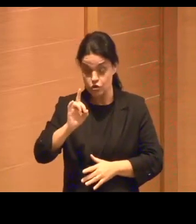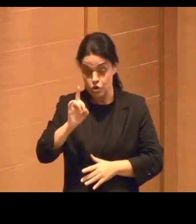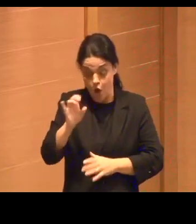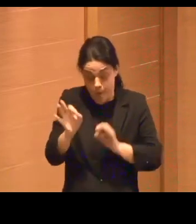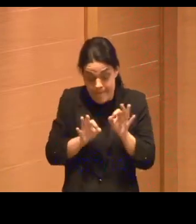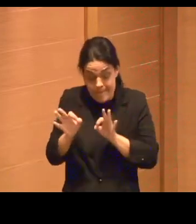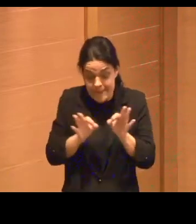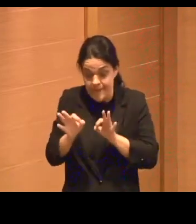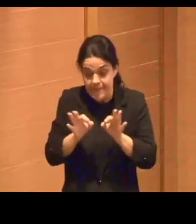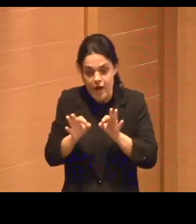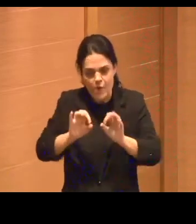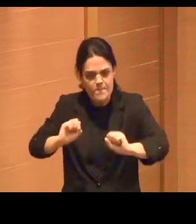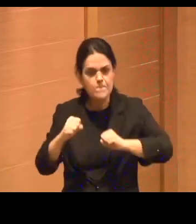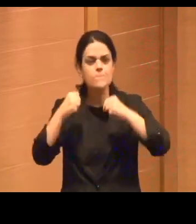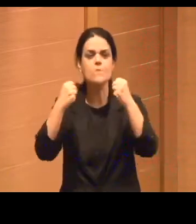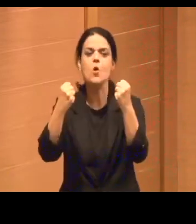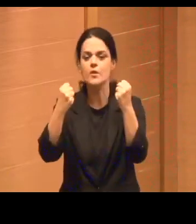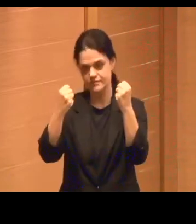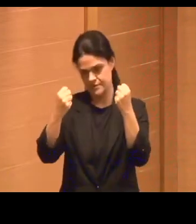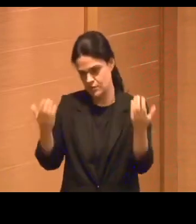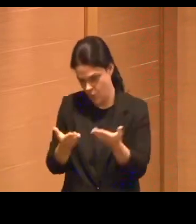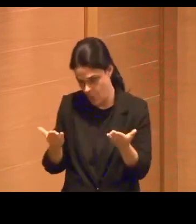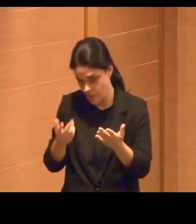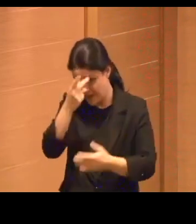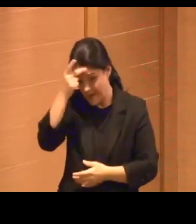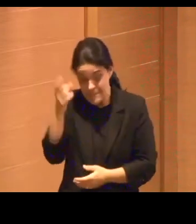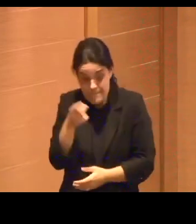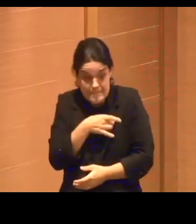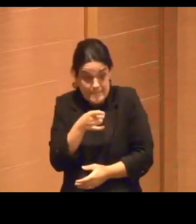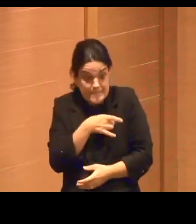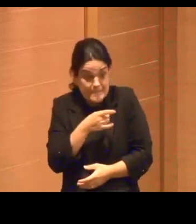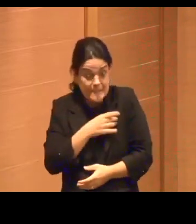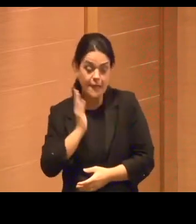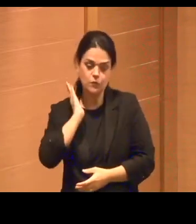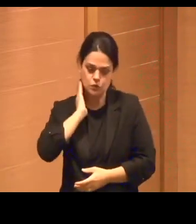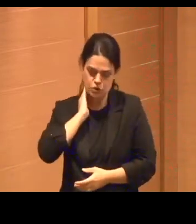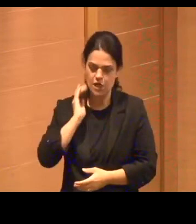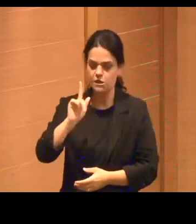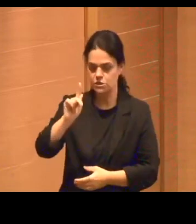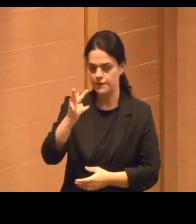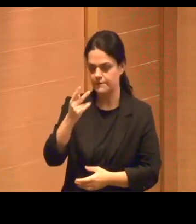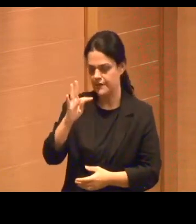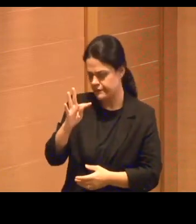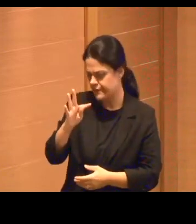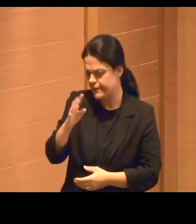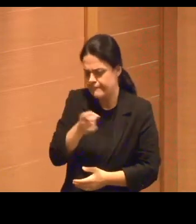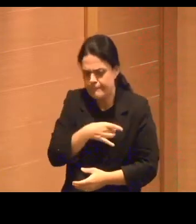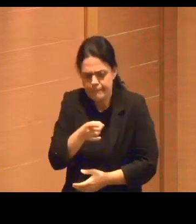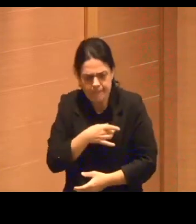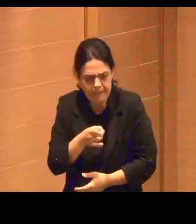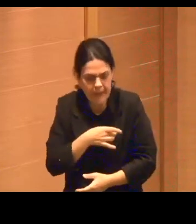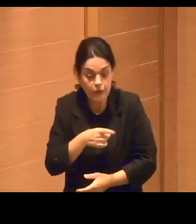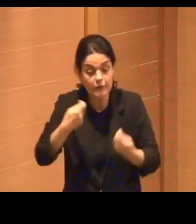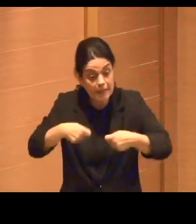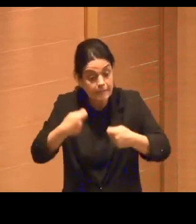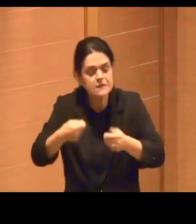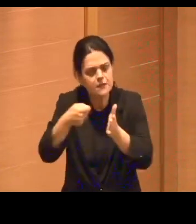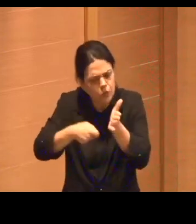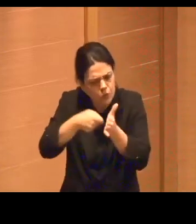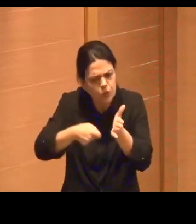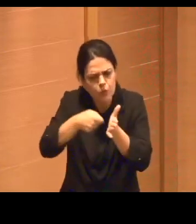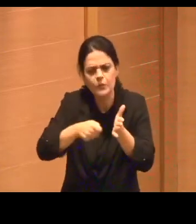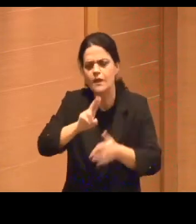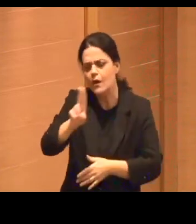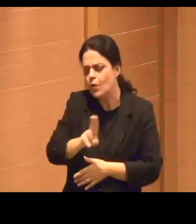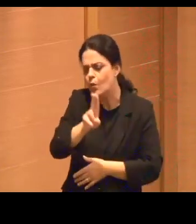Porque eu acho que o que acontece é que pessoas estão com muito medo do CHPT e é preciso haver um enfrentamento para o uso, uma educação para o uso.